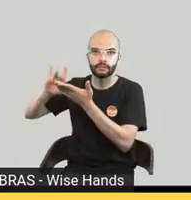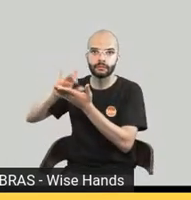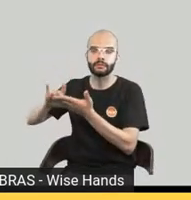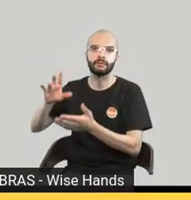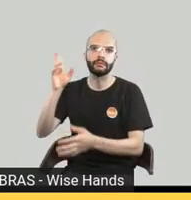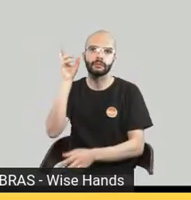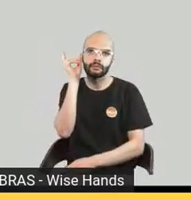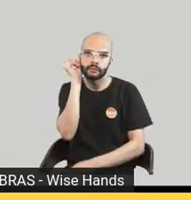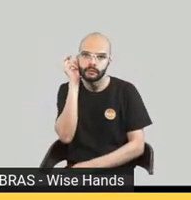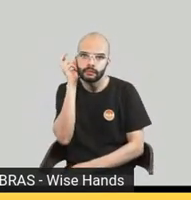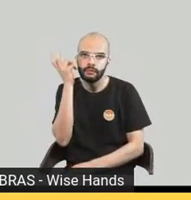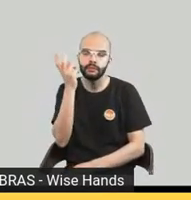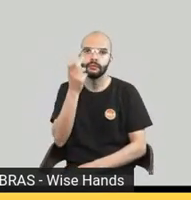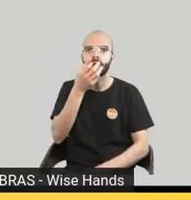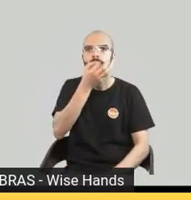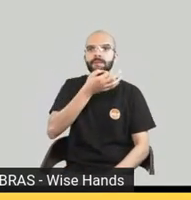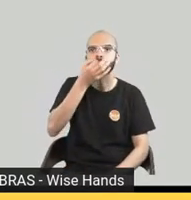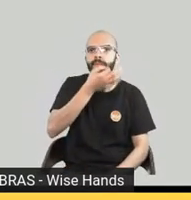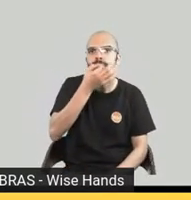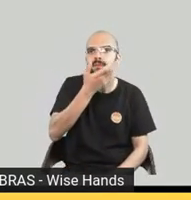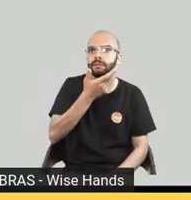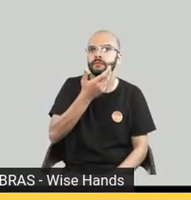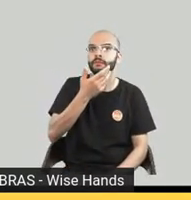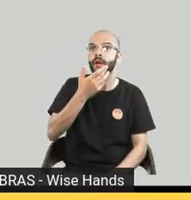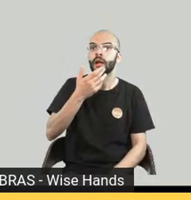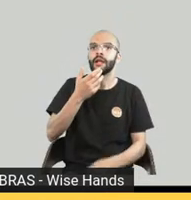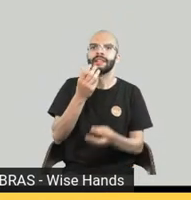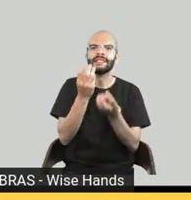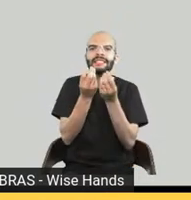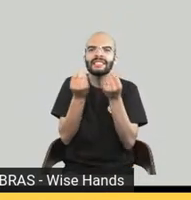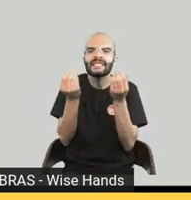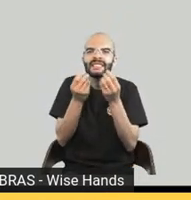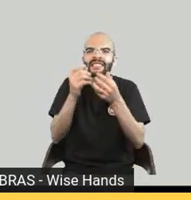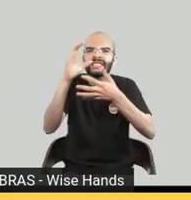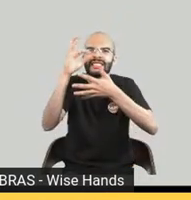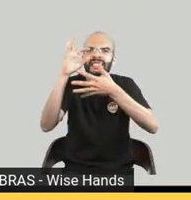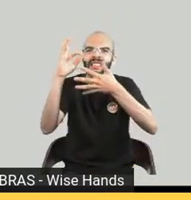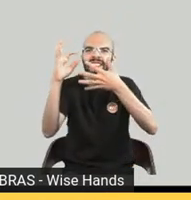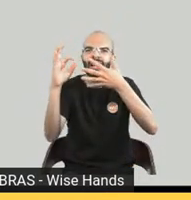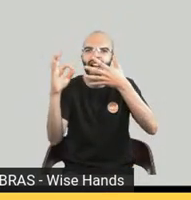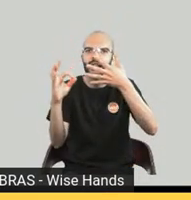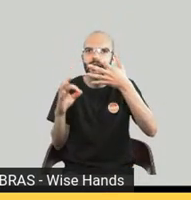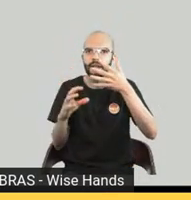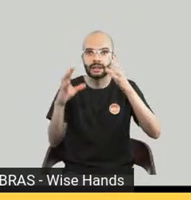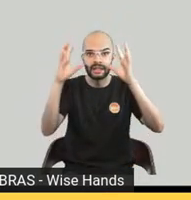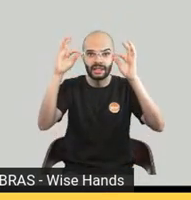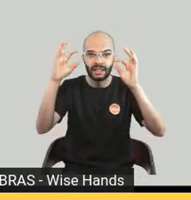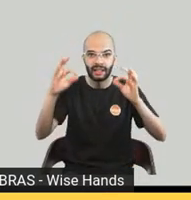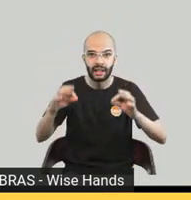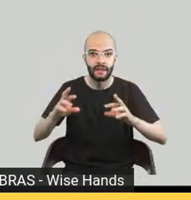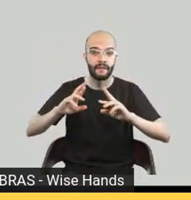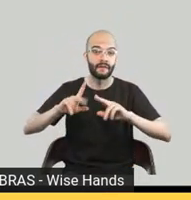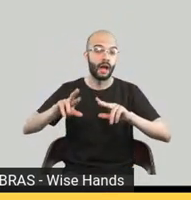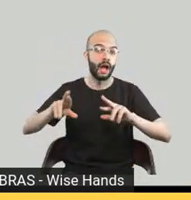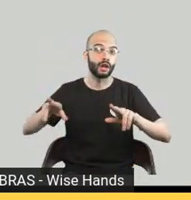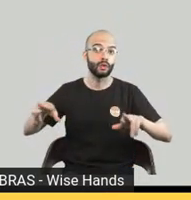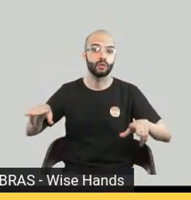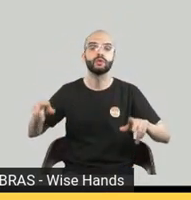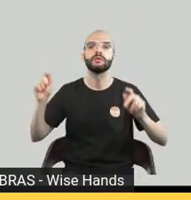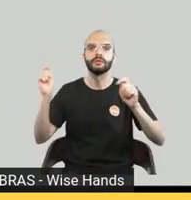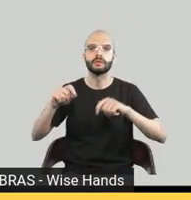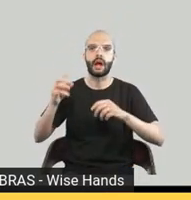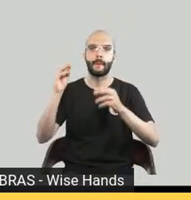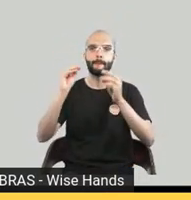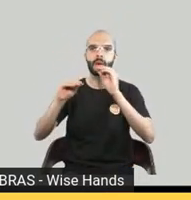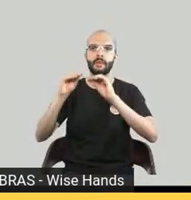caprichada você consegue passar todos os detalhes então eu acho que a grande diferença é que a gente não tem que começar a